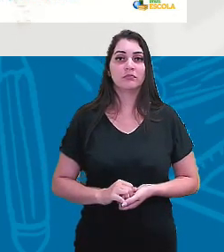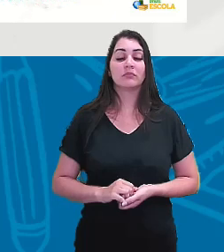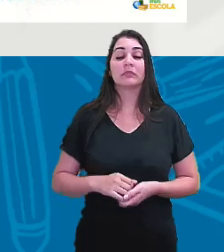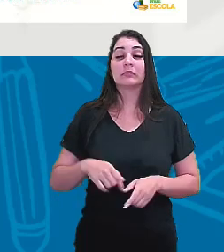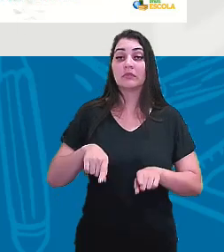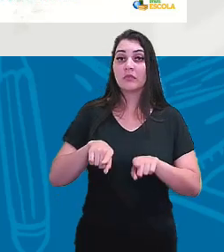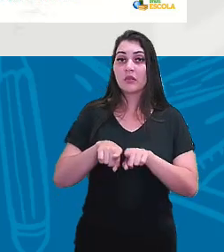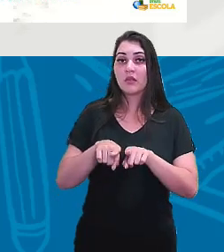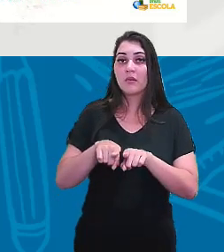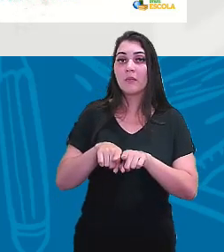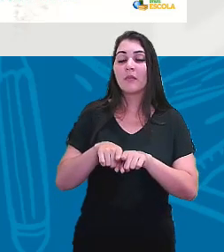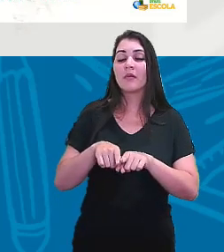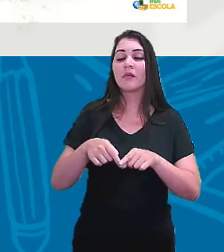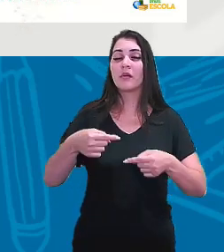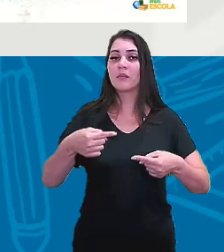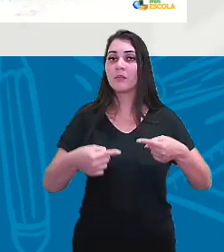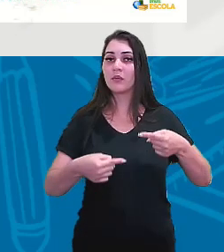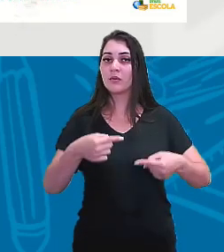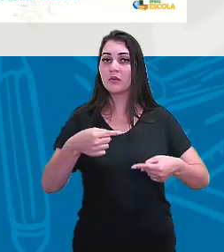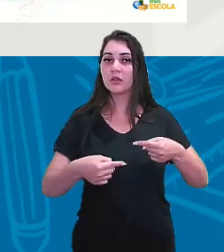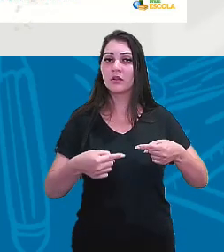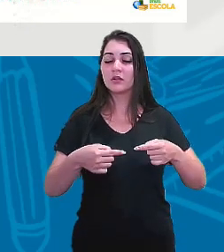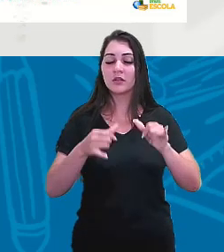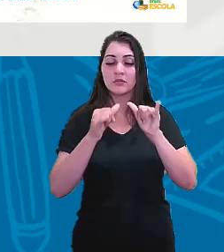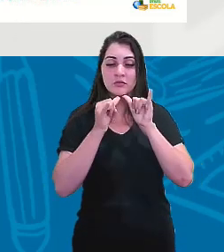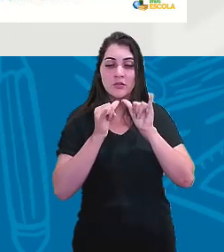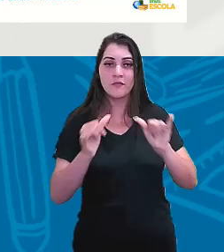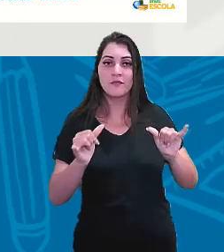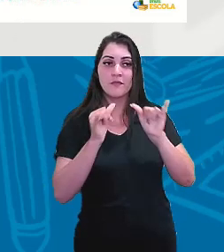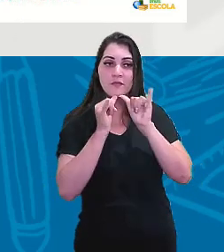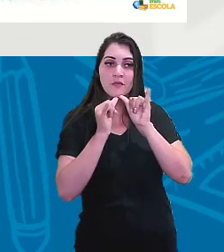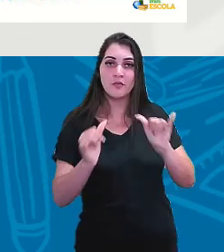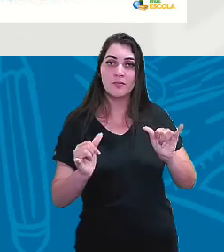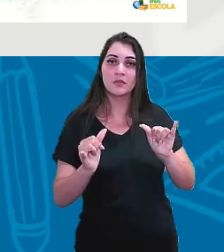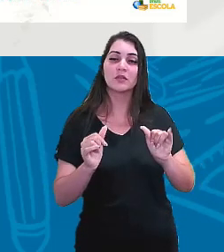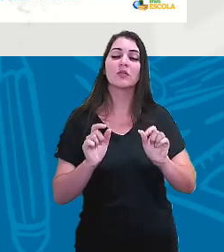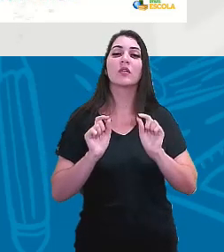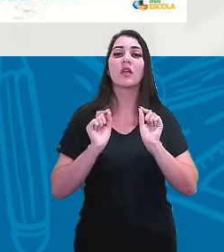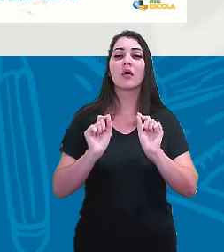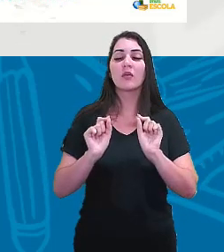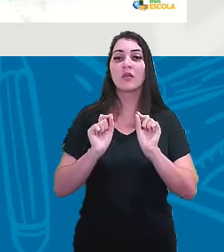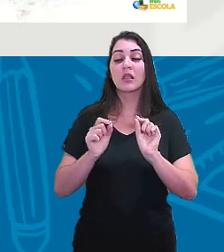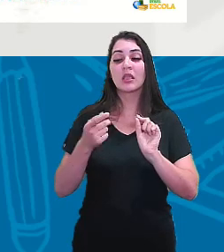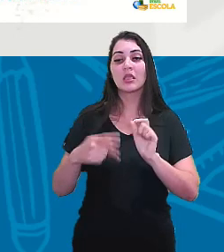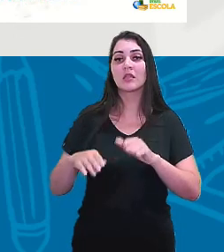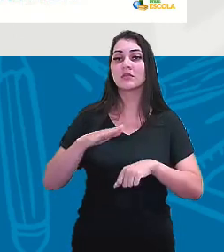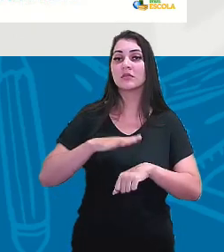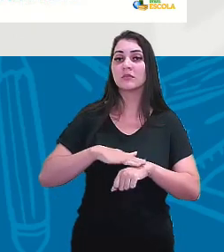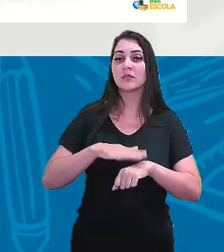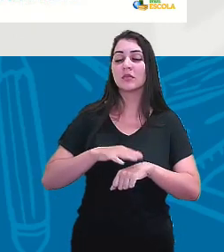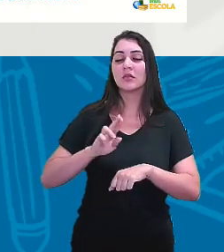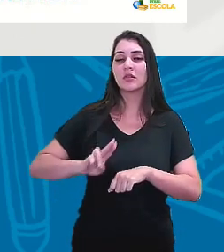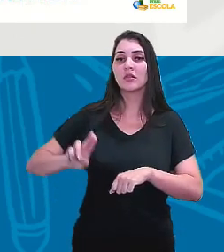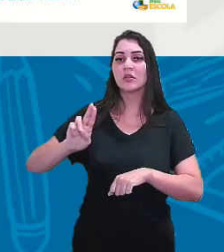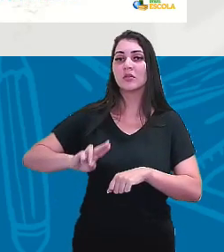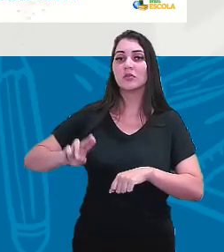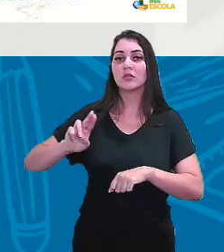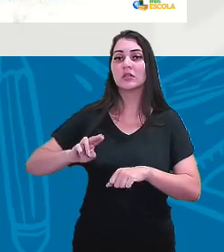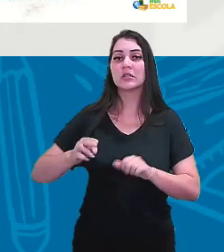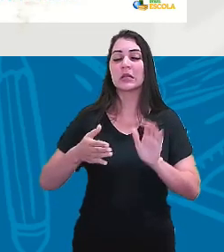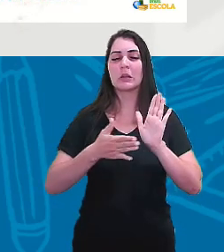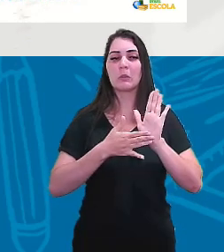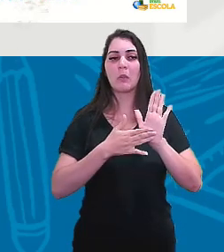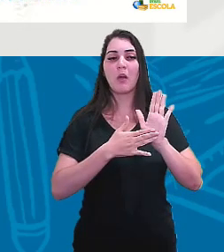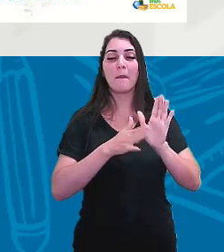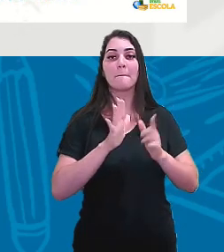política de informação, que é nesse momento que ele utiliza a propaganda